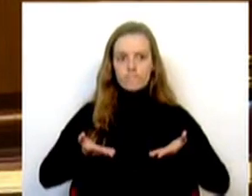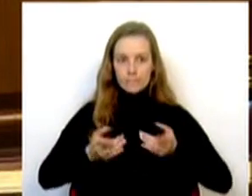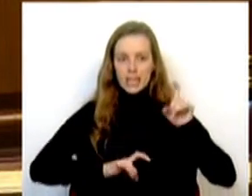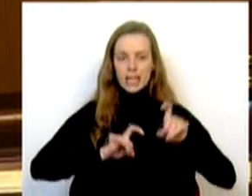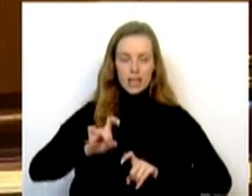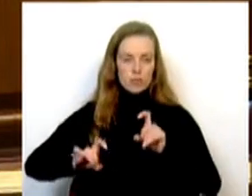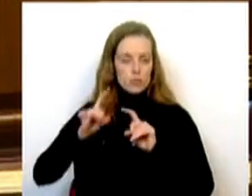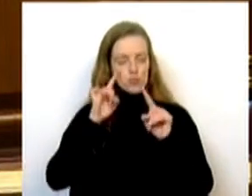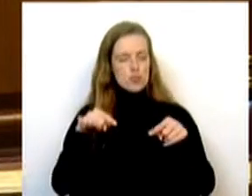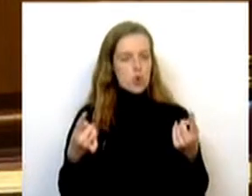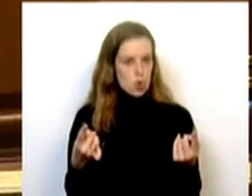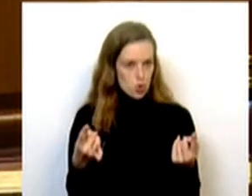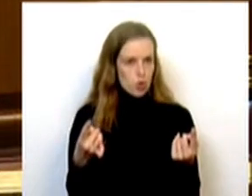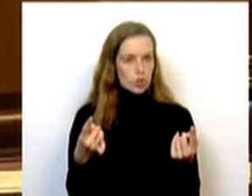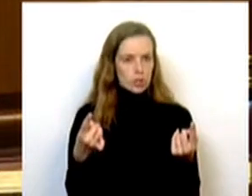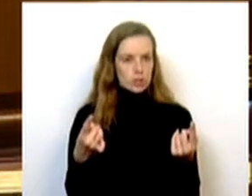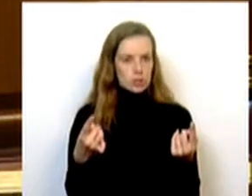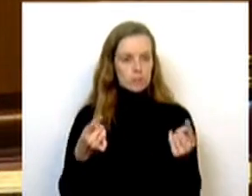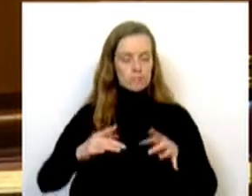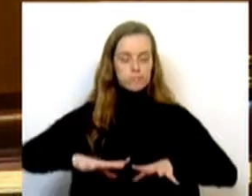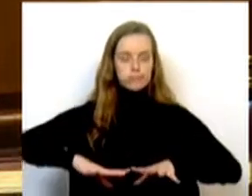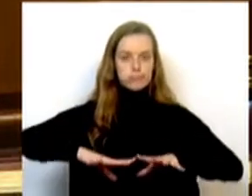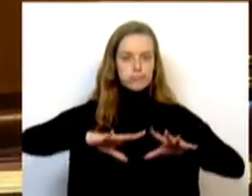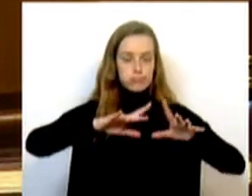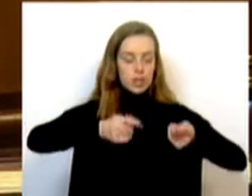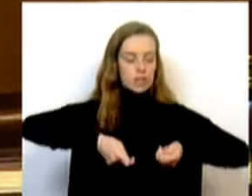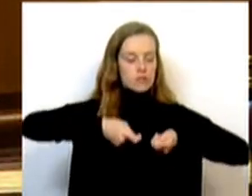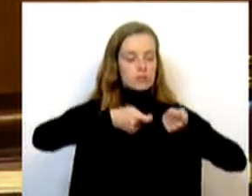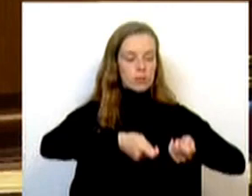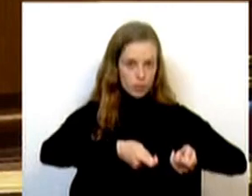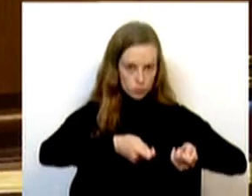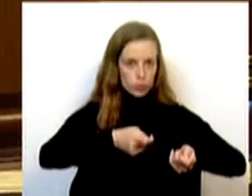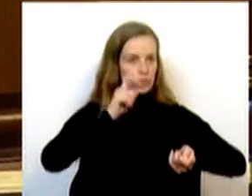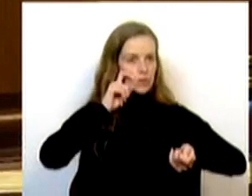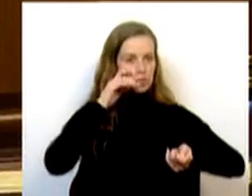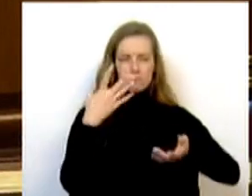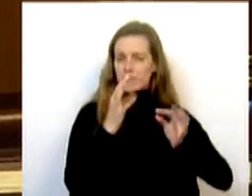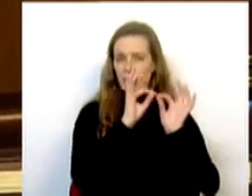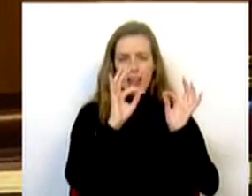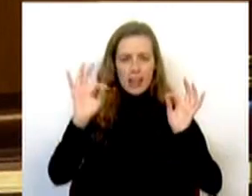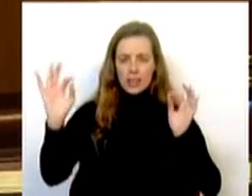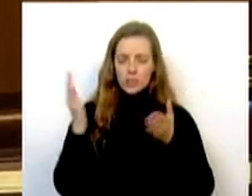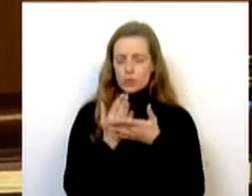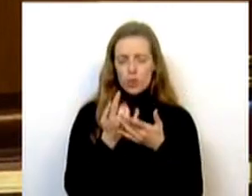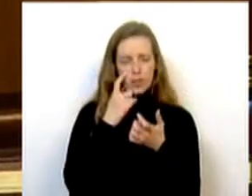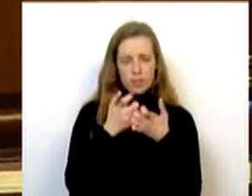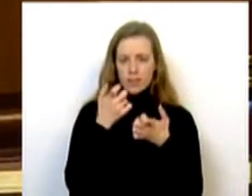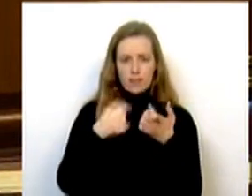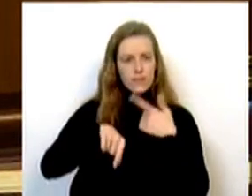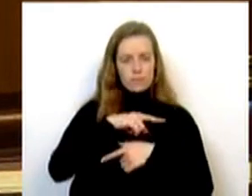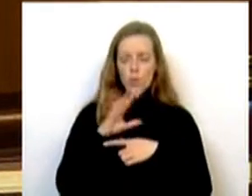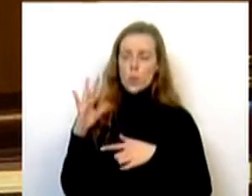mostra o crescimento do investimento em defesa. É uma linha, apenas para termos a noção do que está a acontecer.